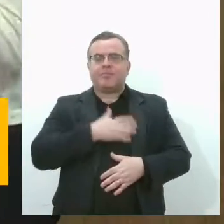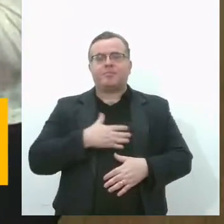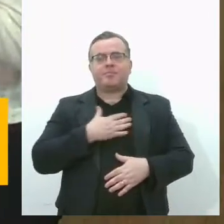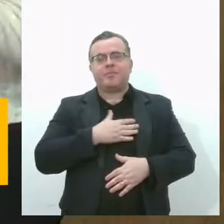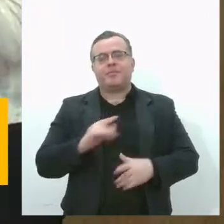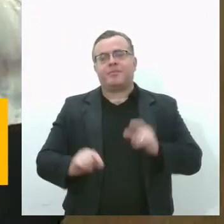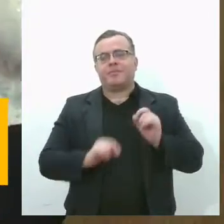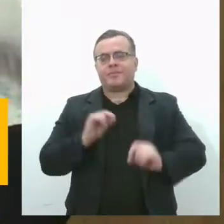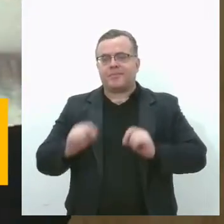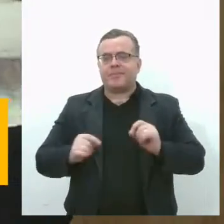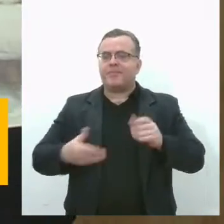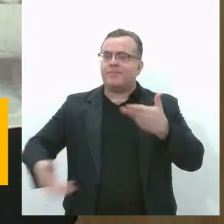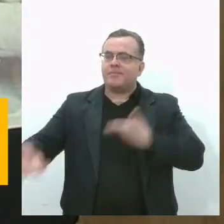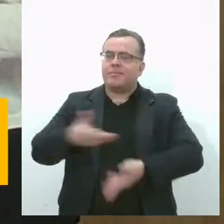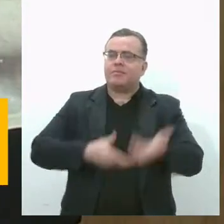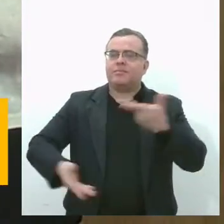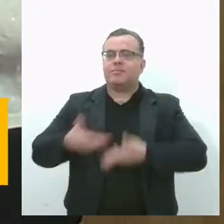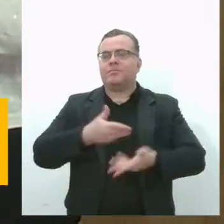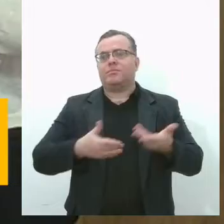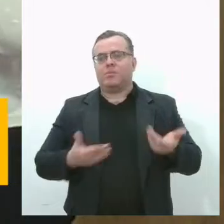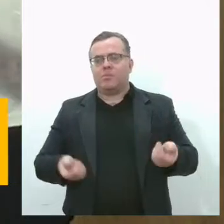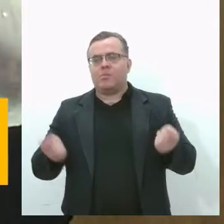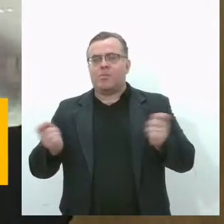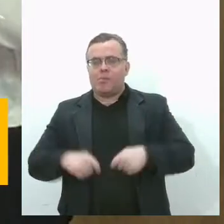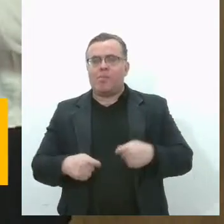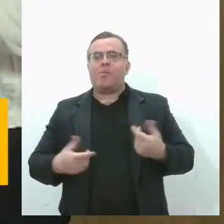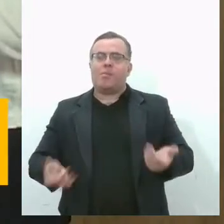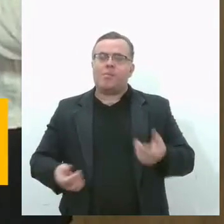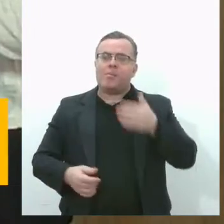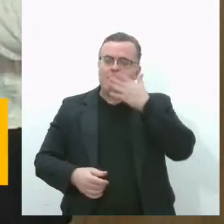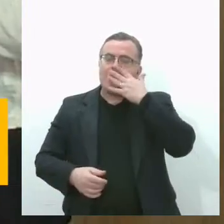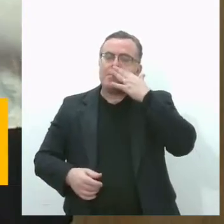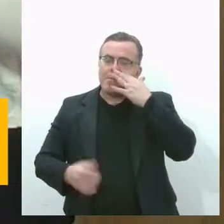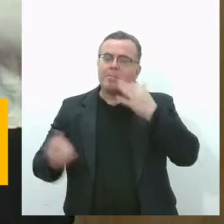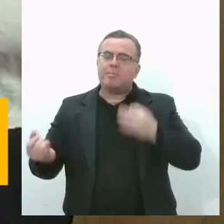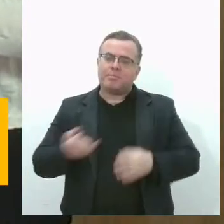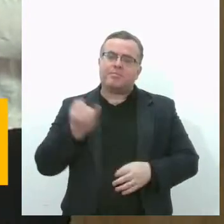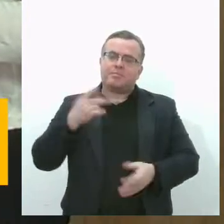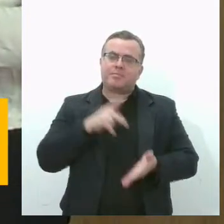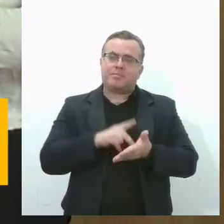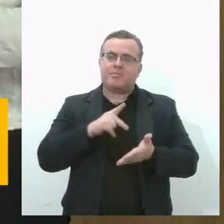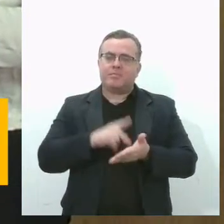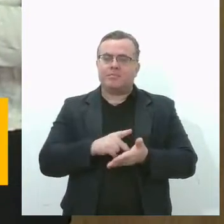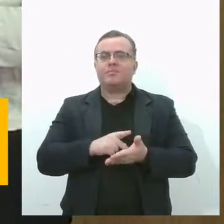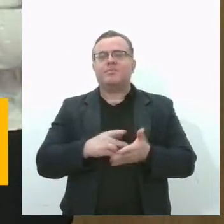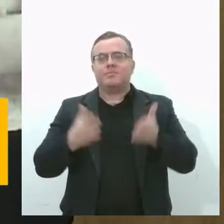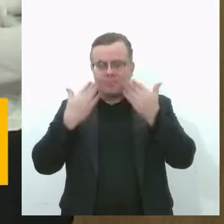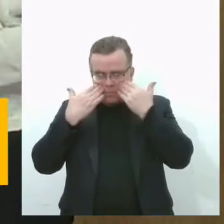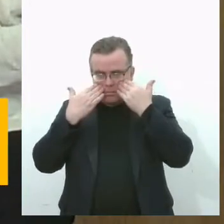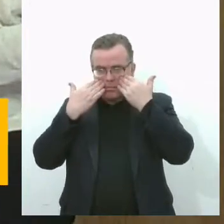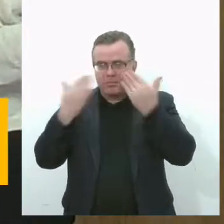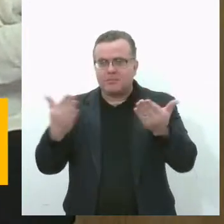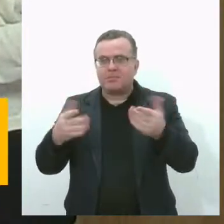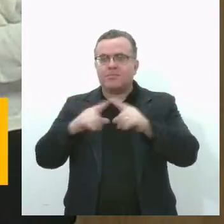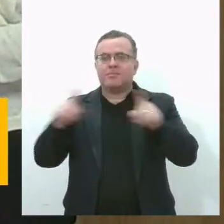interagir com quem está passando o conteúdo, né, isso é visível, né, em sala de aula.